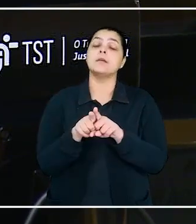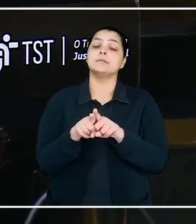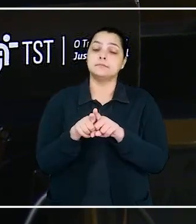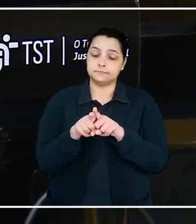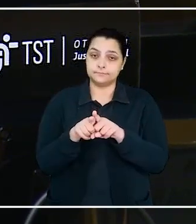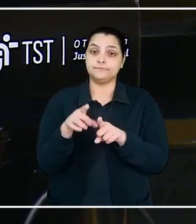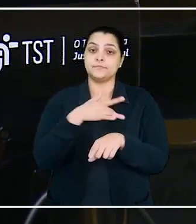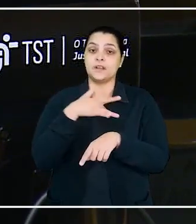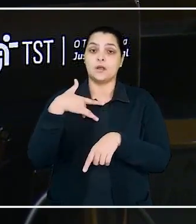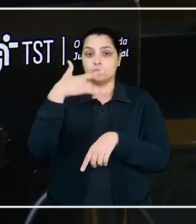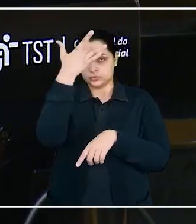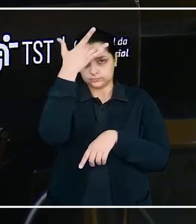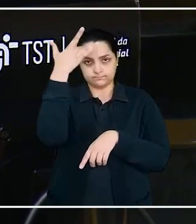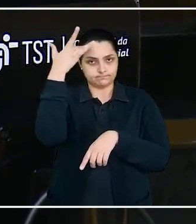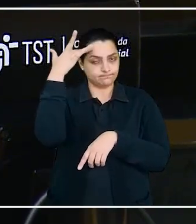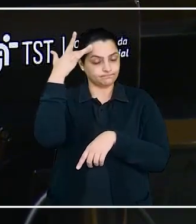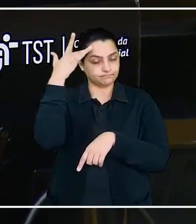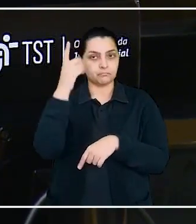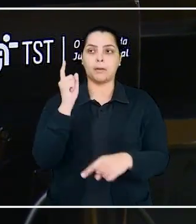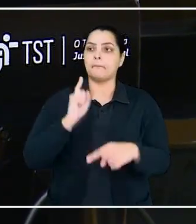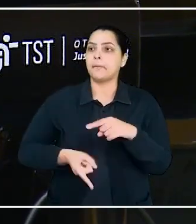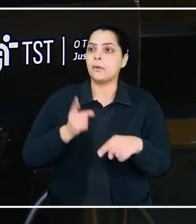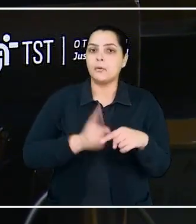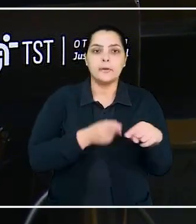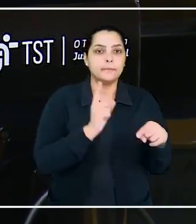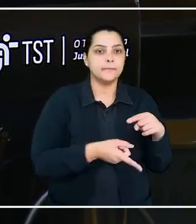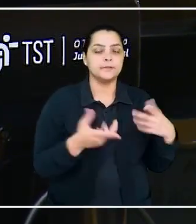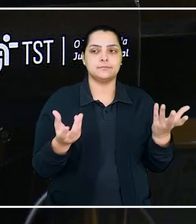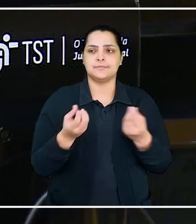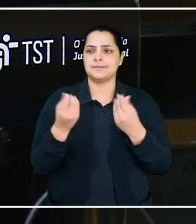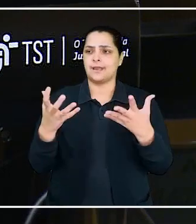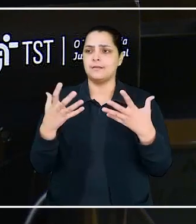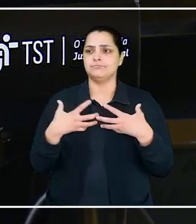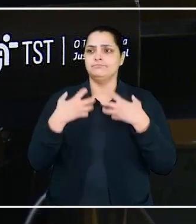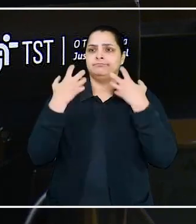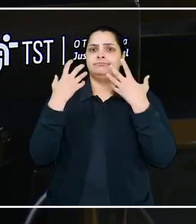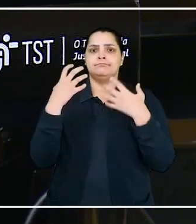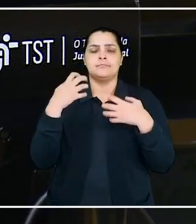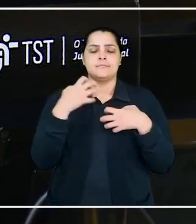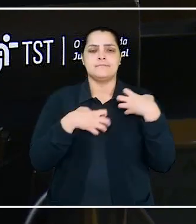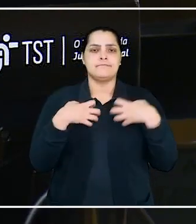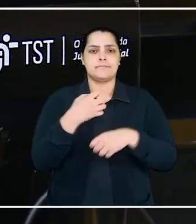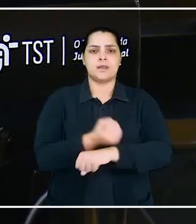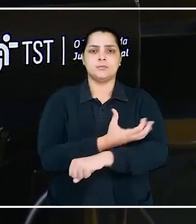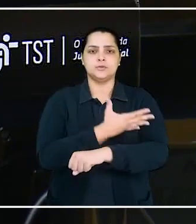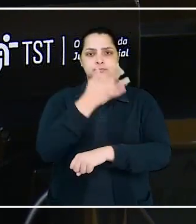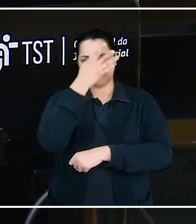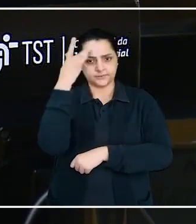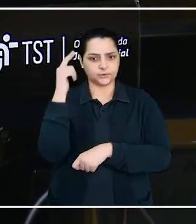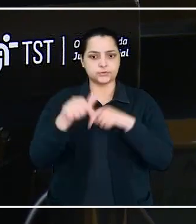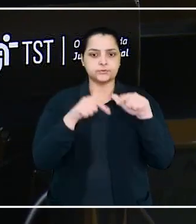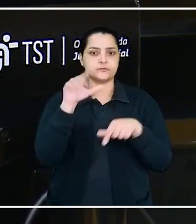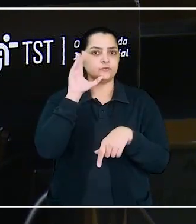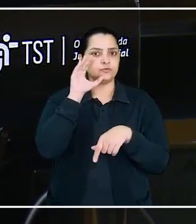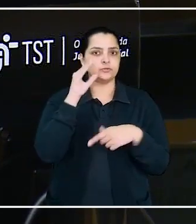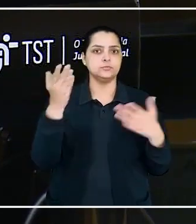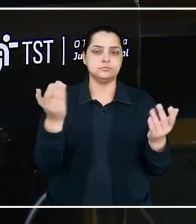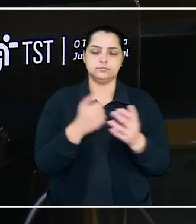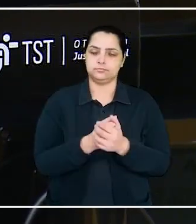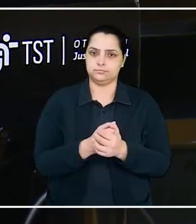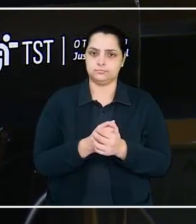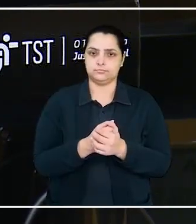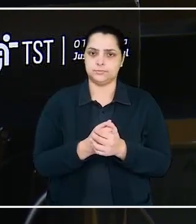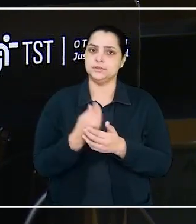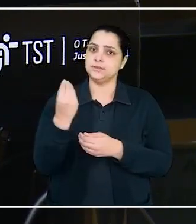vista da saúde mental, coibindo práticas que possam gerar dano moral ou emocional às pessoas trabalhadoras. Ao